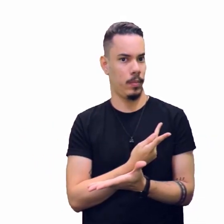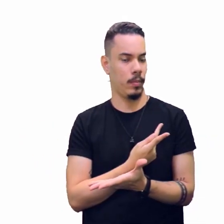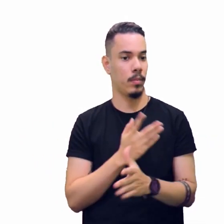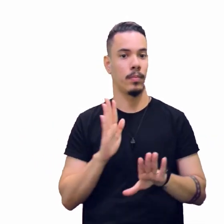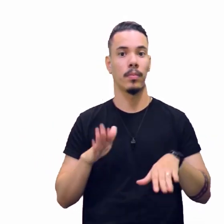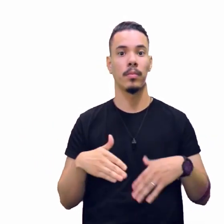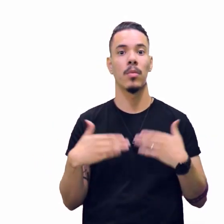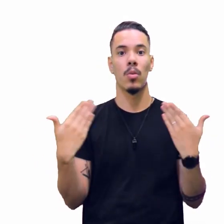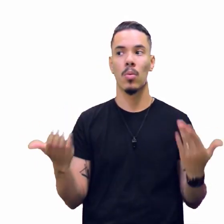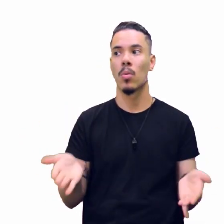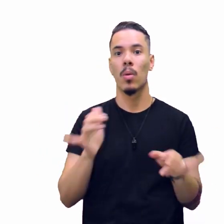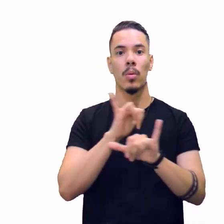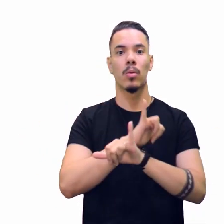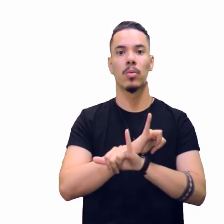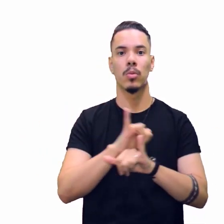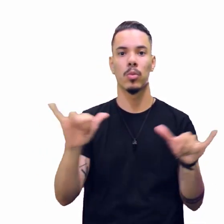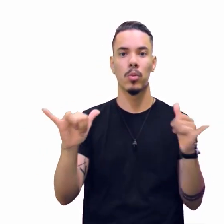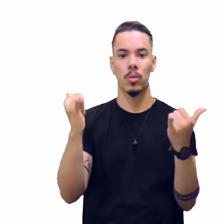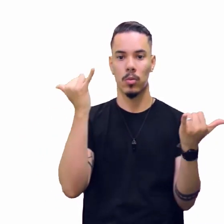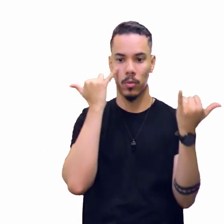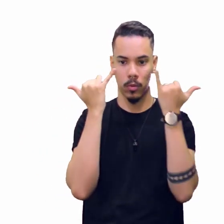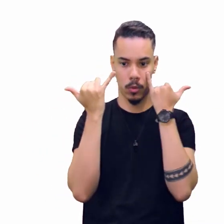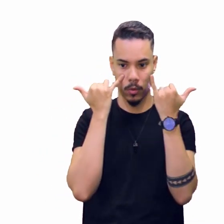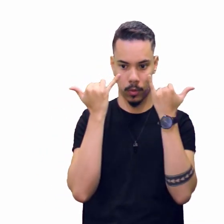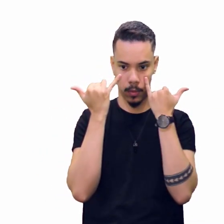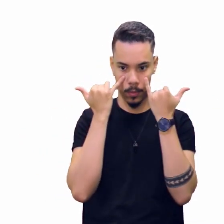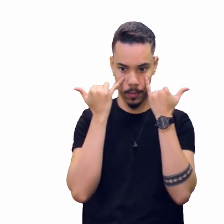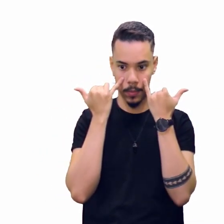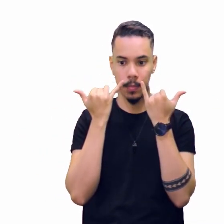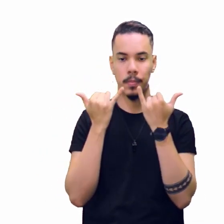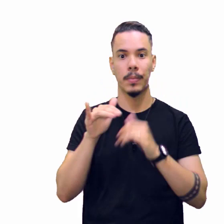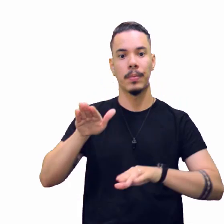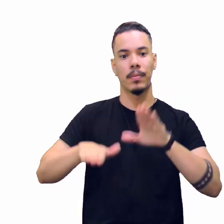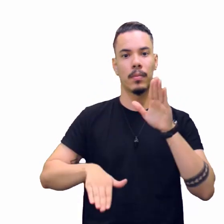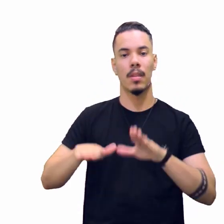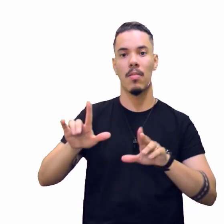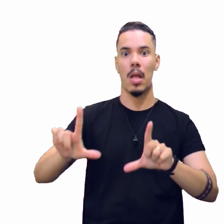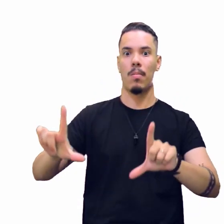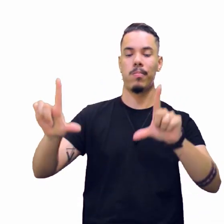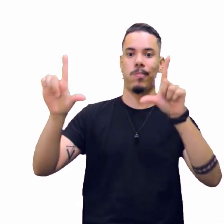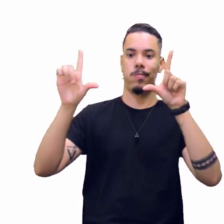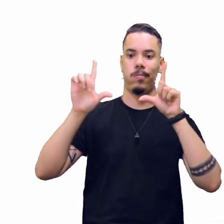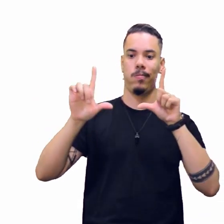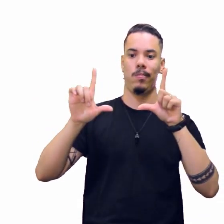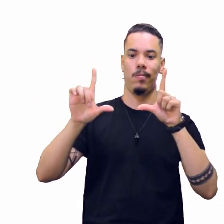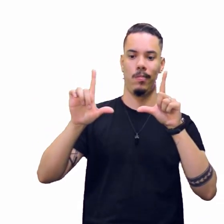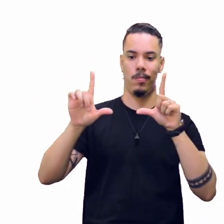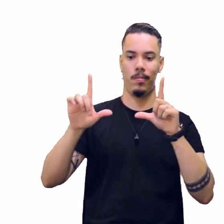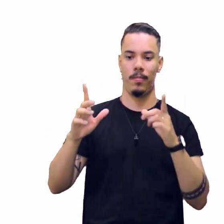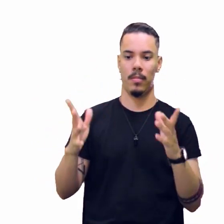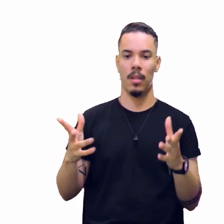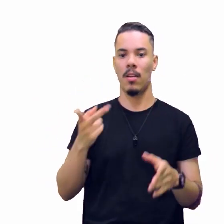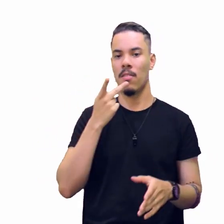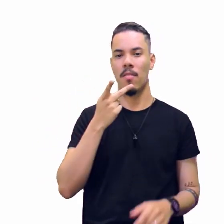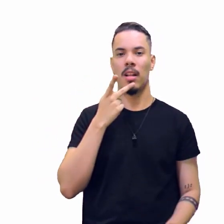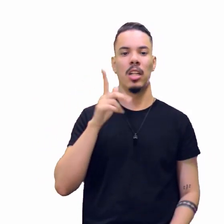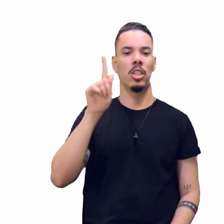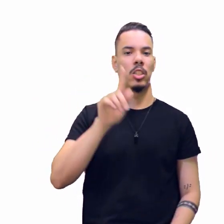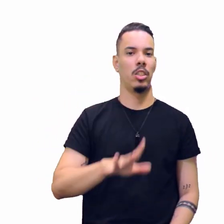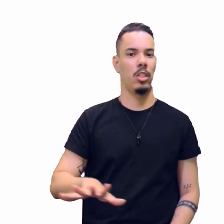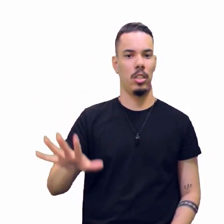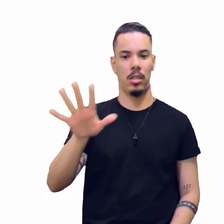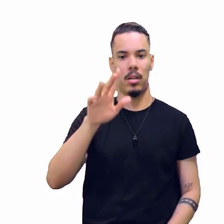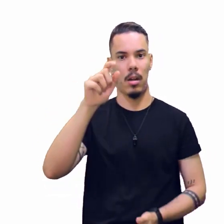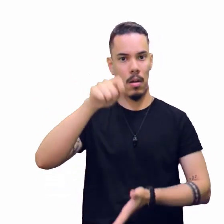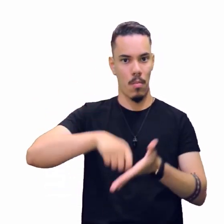Quais as notícias que estão saindo? Às só dá uma manchete, né? Aí, fala geral, não é